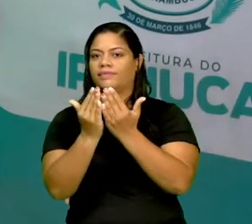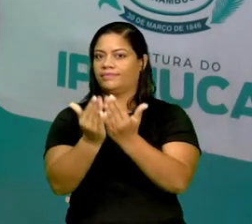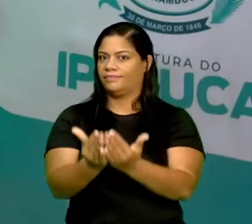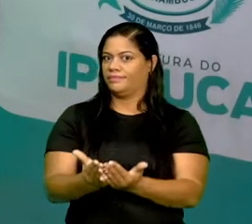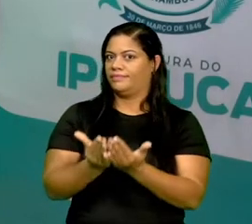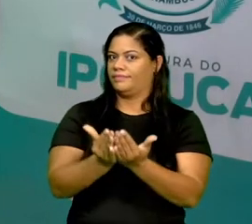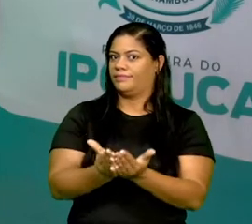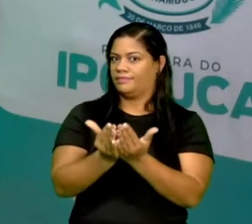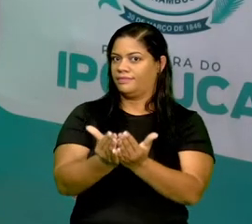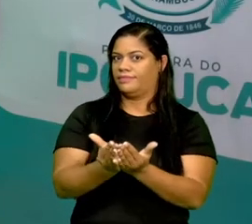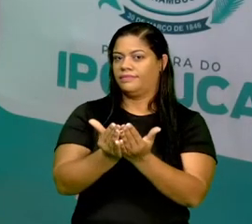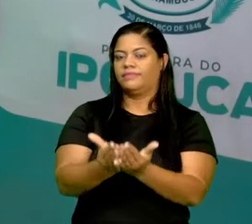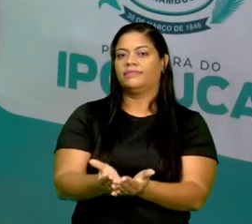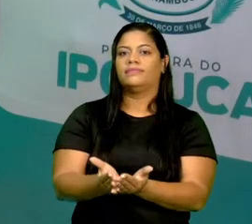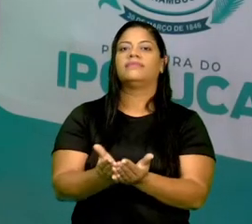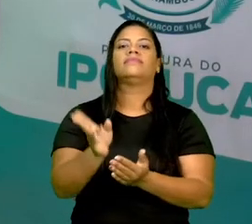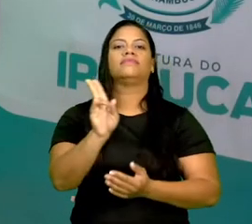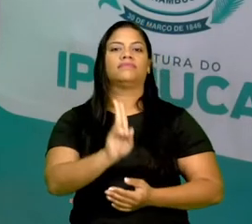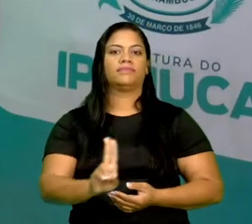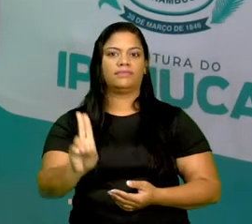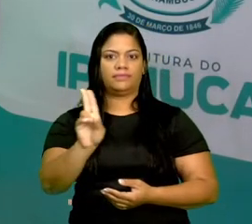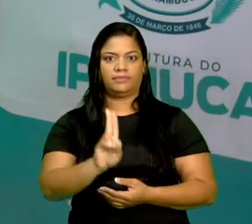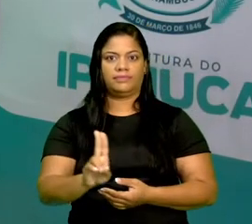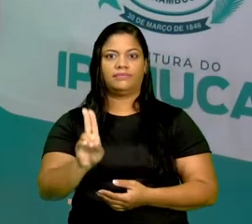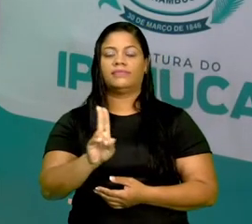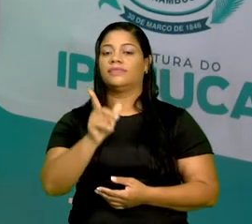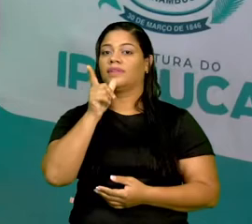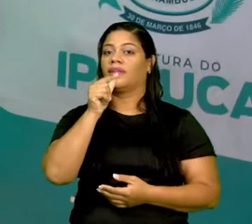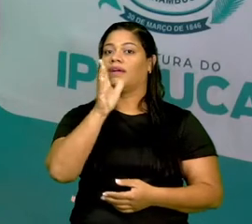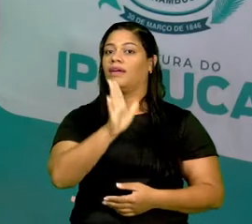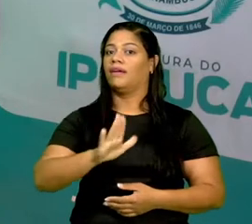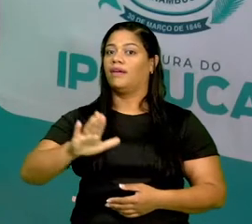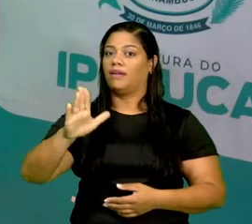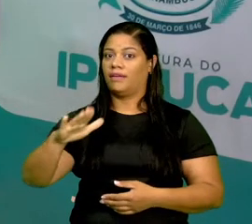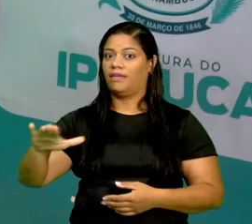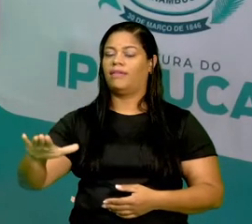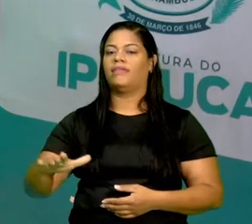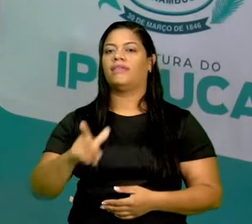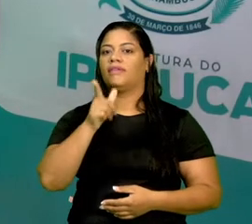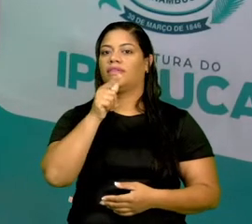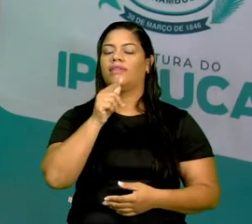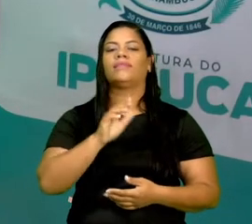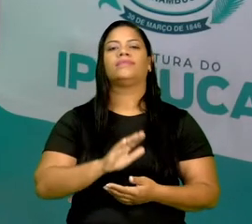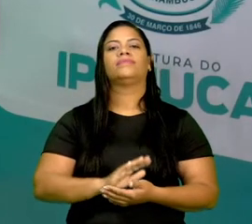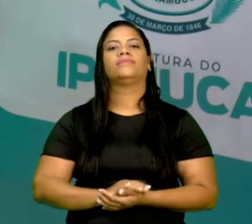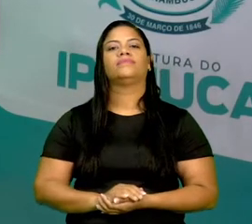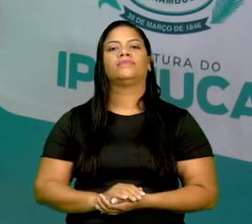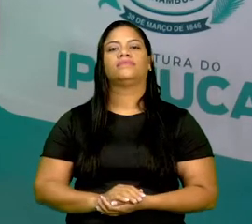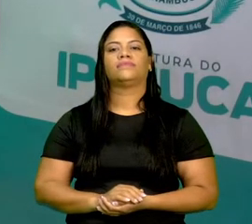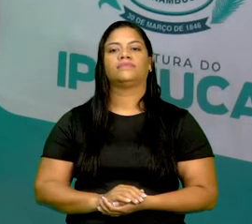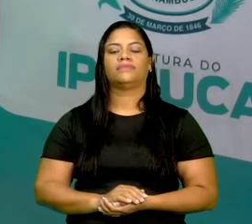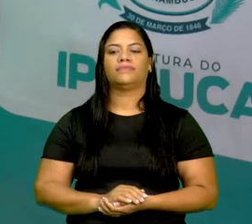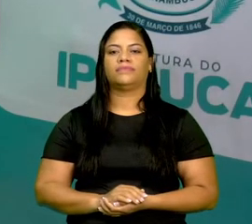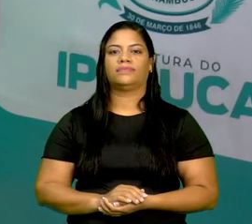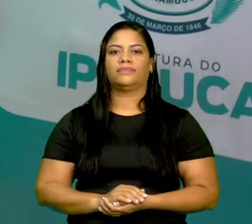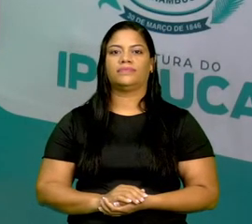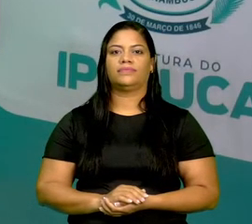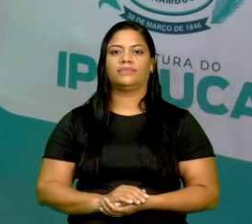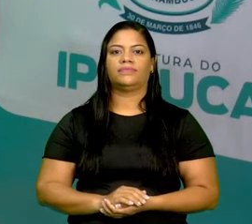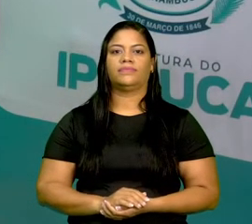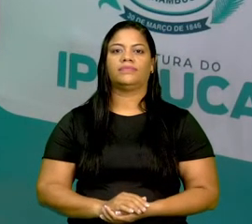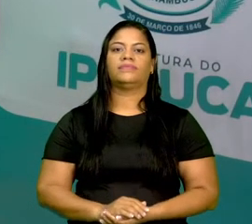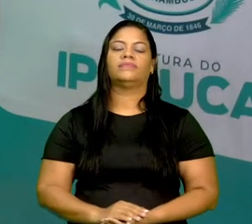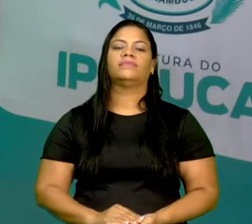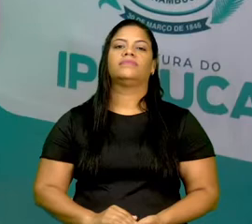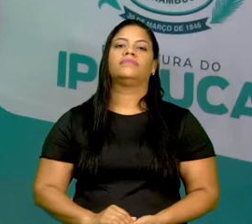são considerados meios de transportes aquáticos. Eles usam as hidrovias.